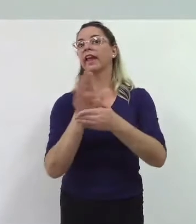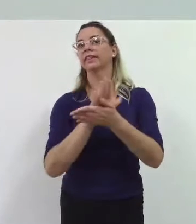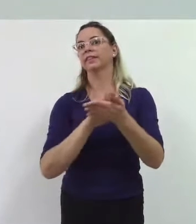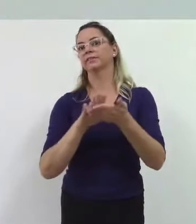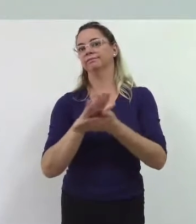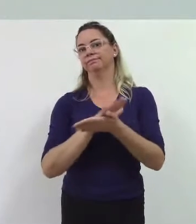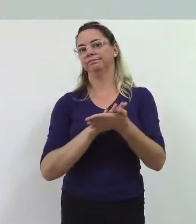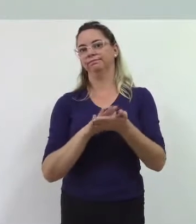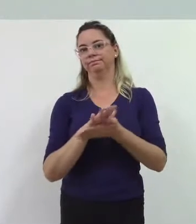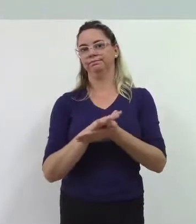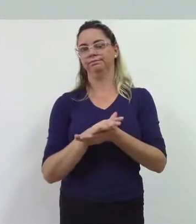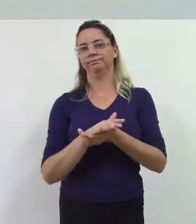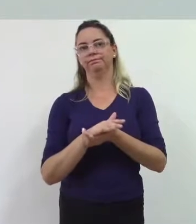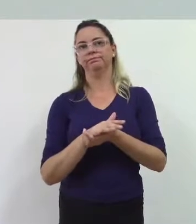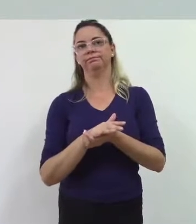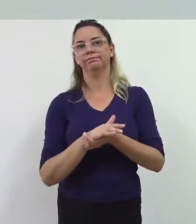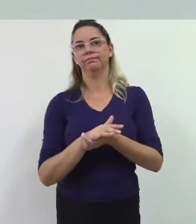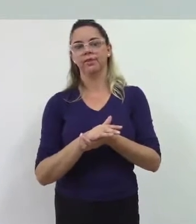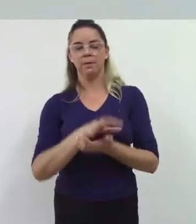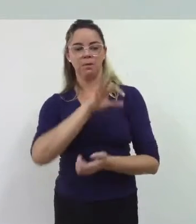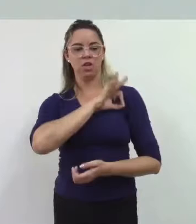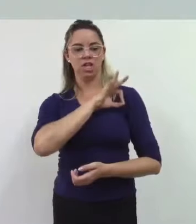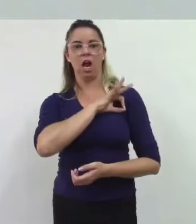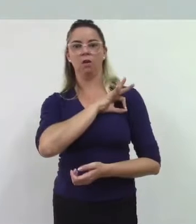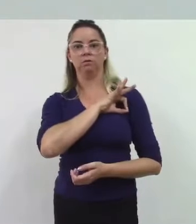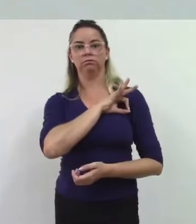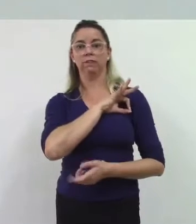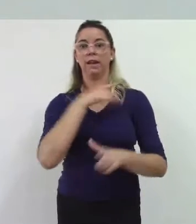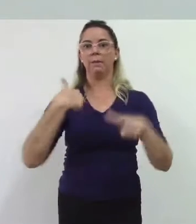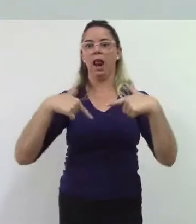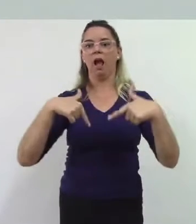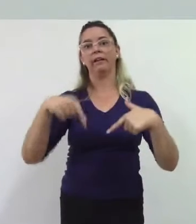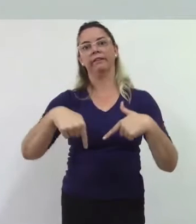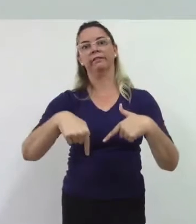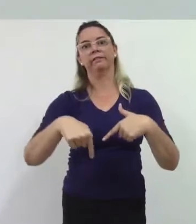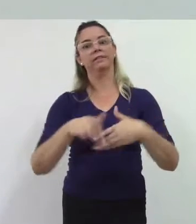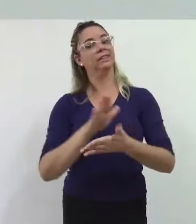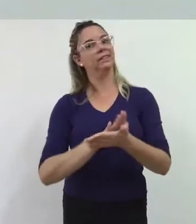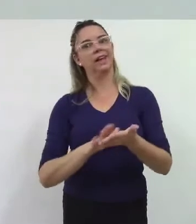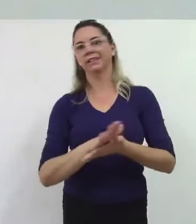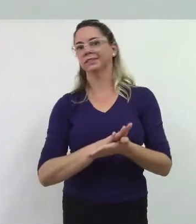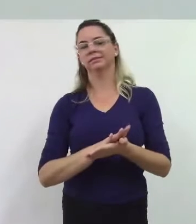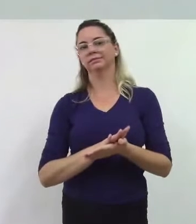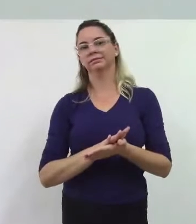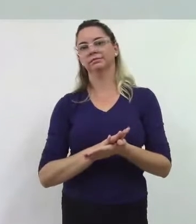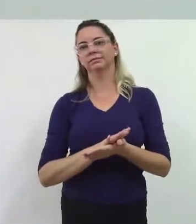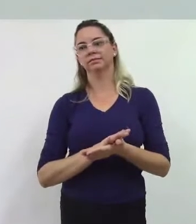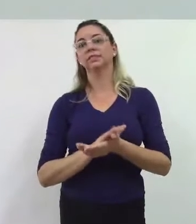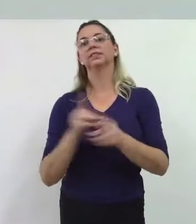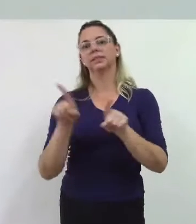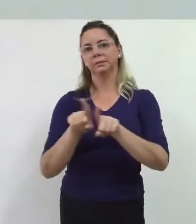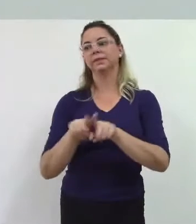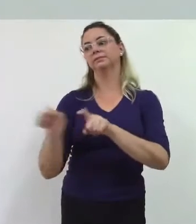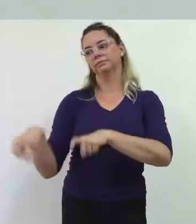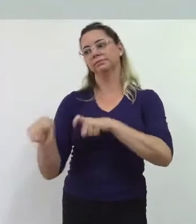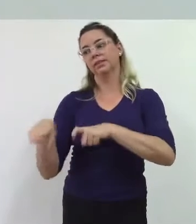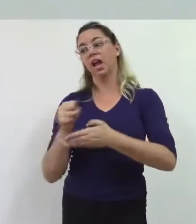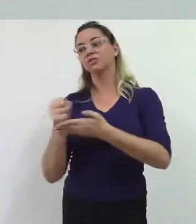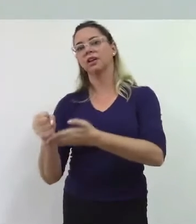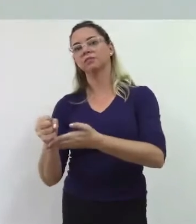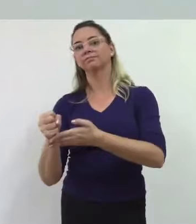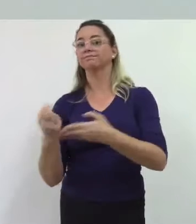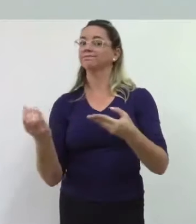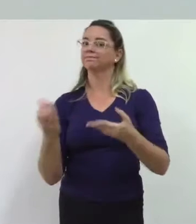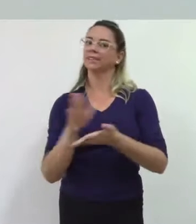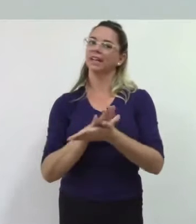quanto ao efetivo de policiais em nossa cidade para atender também a zona rural. O